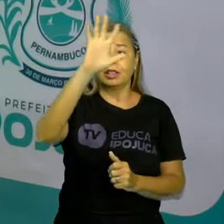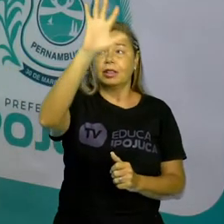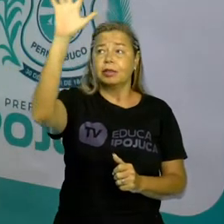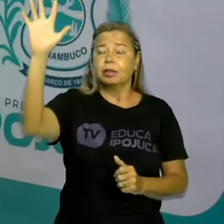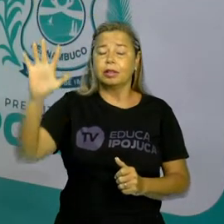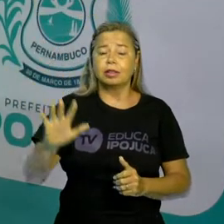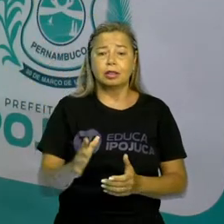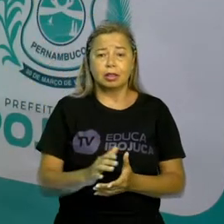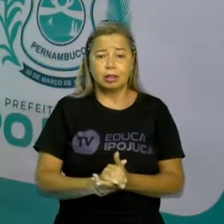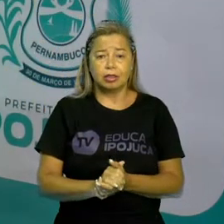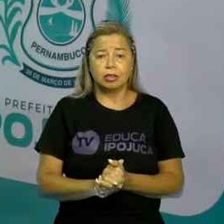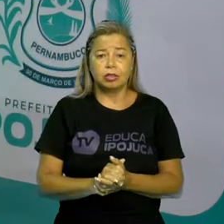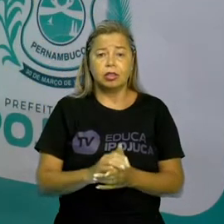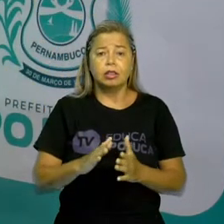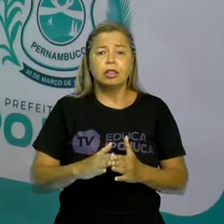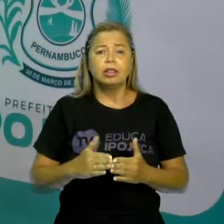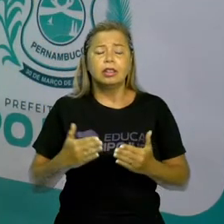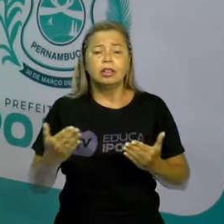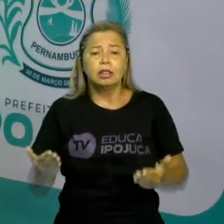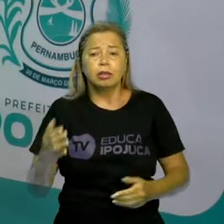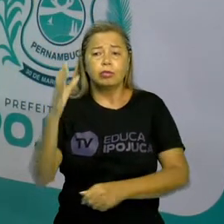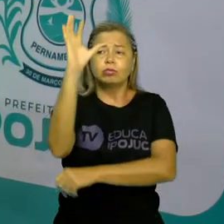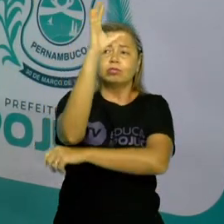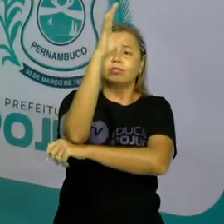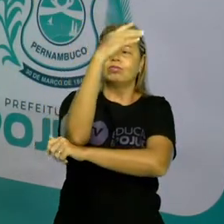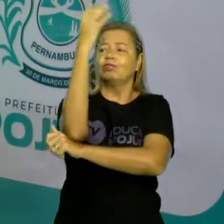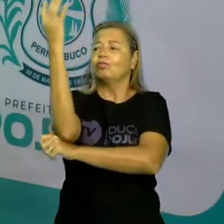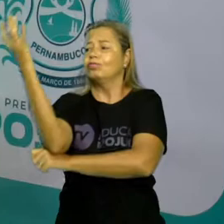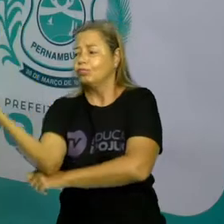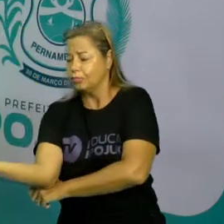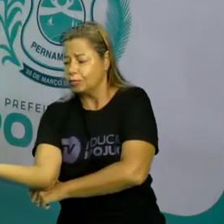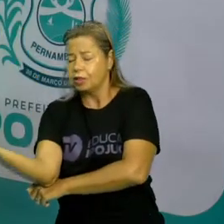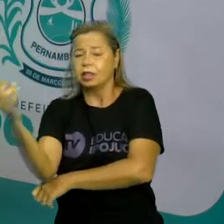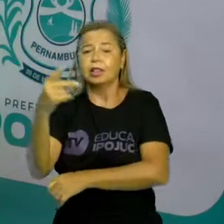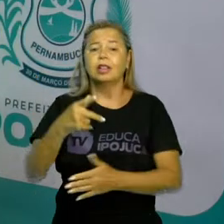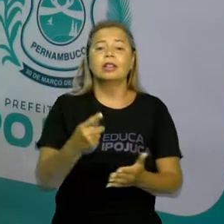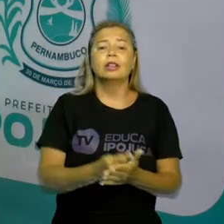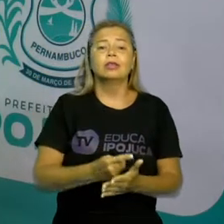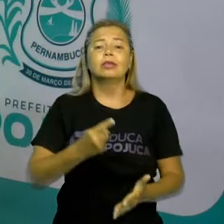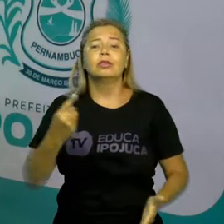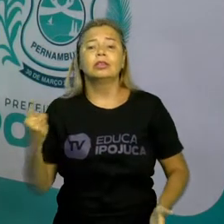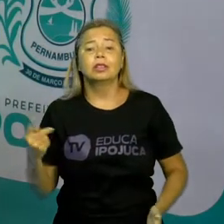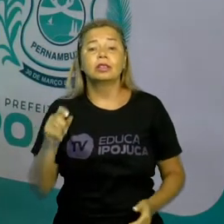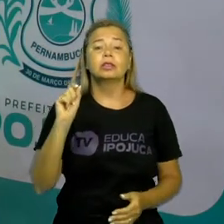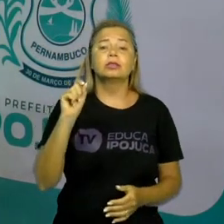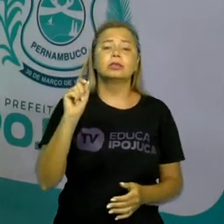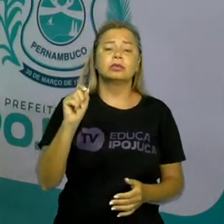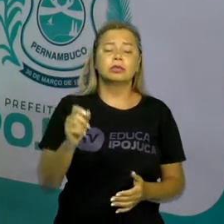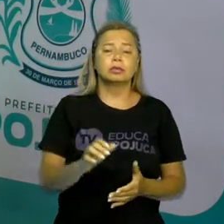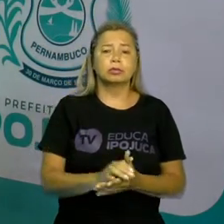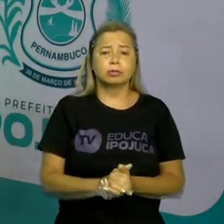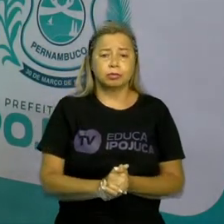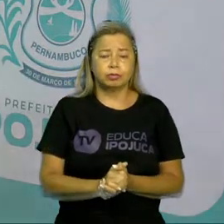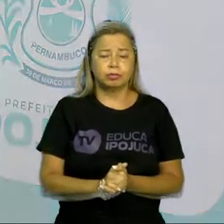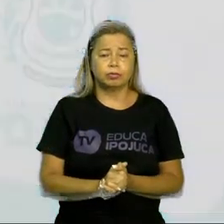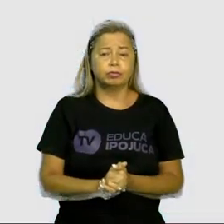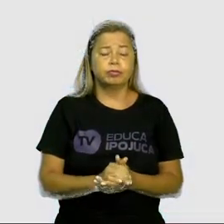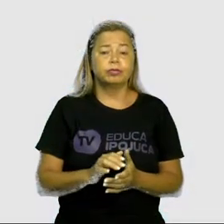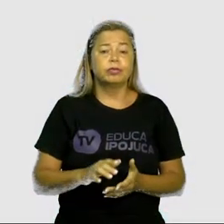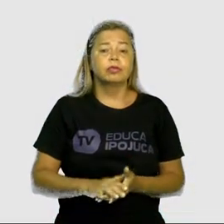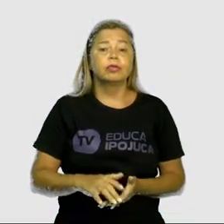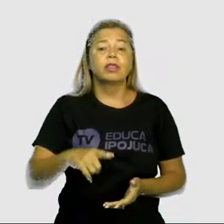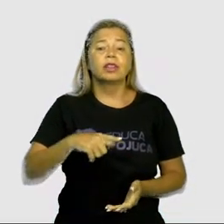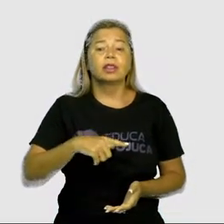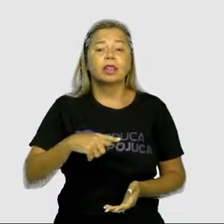O que é que o desmatamento provoca como intervenção nessas paisagens? Vamos lá. A gente tem